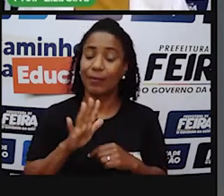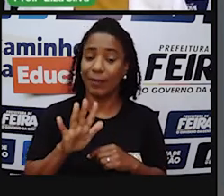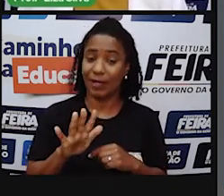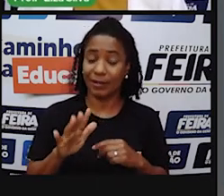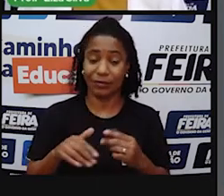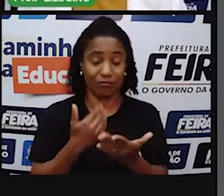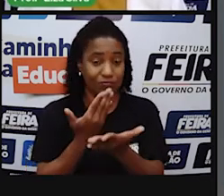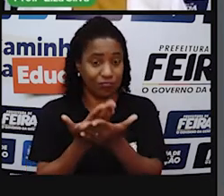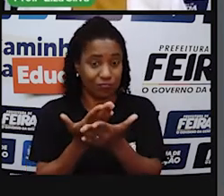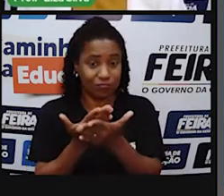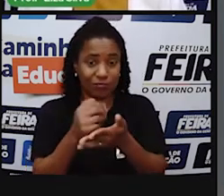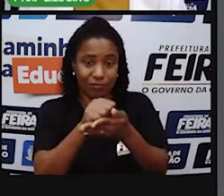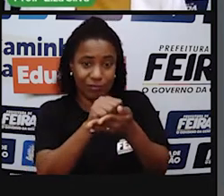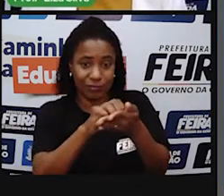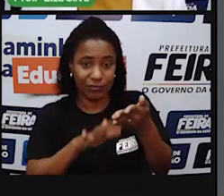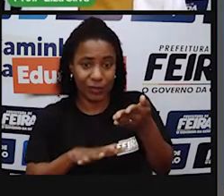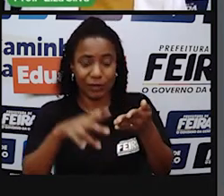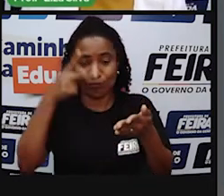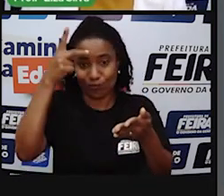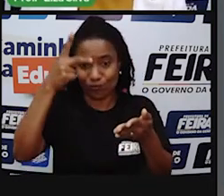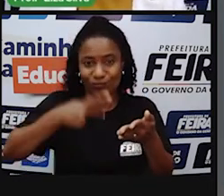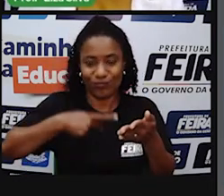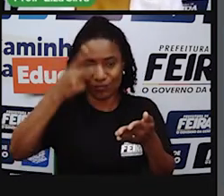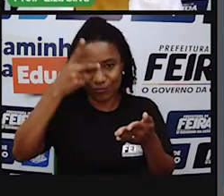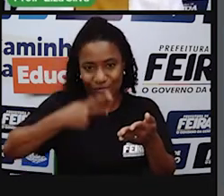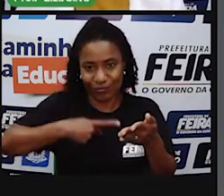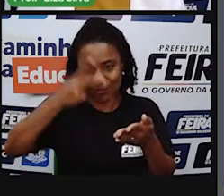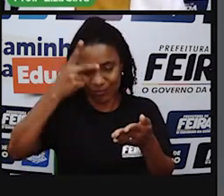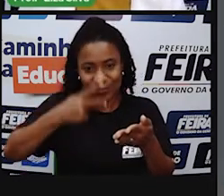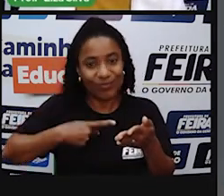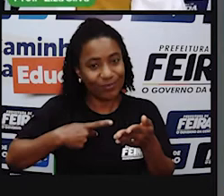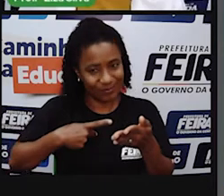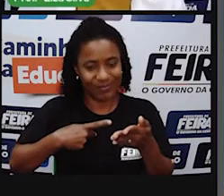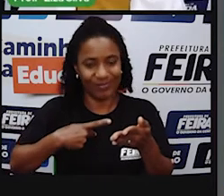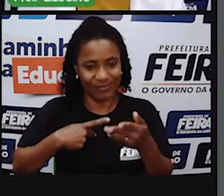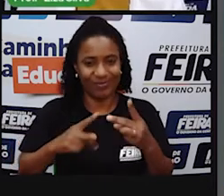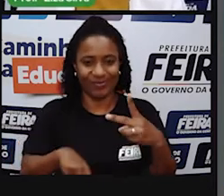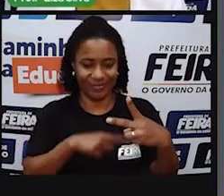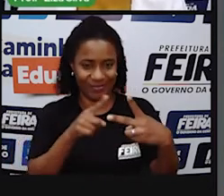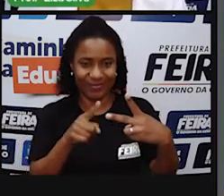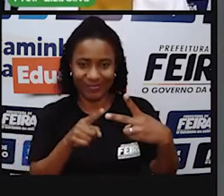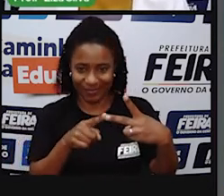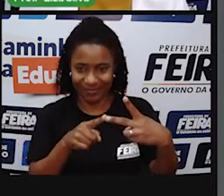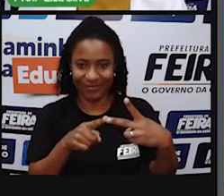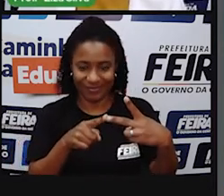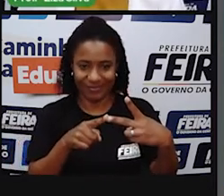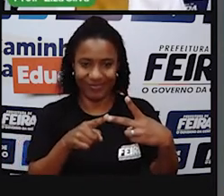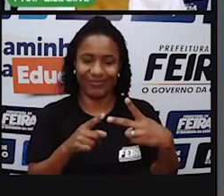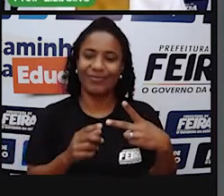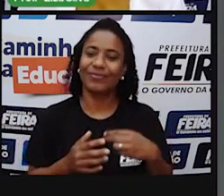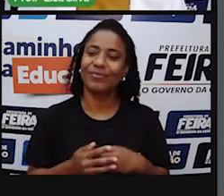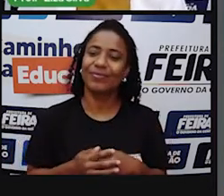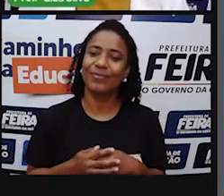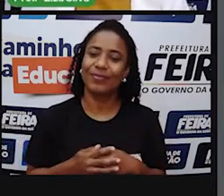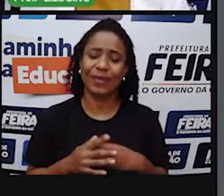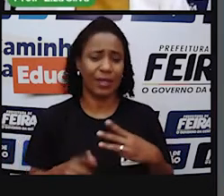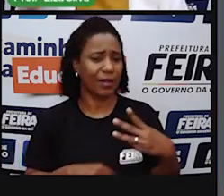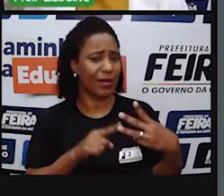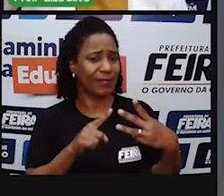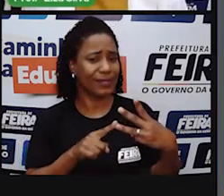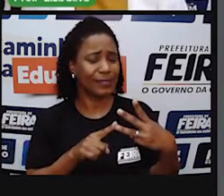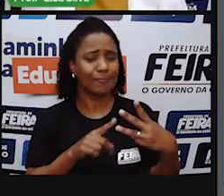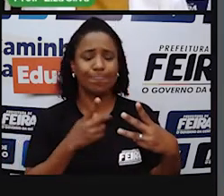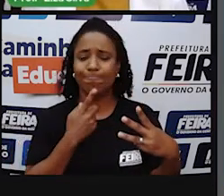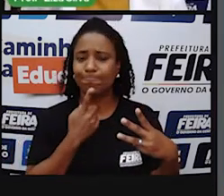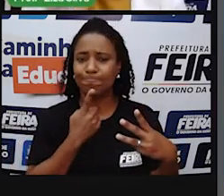uma atividade para você fazer depois da aula, Homework, tarefa de casa. E aquelas